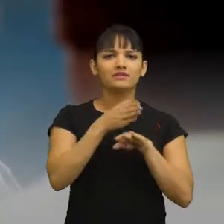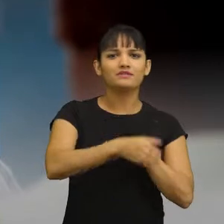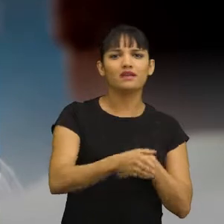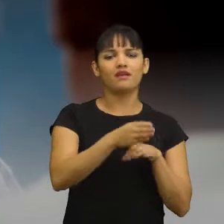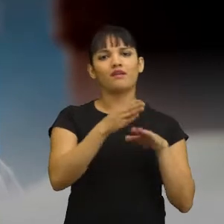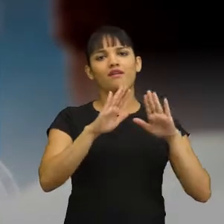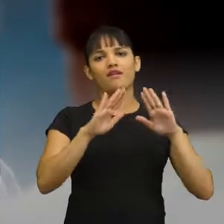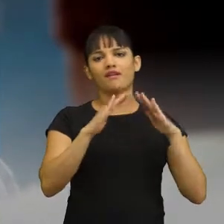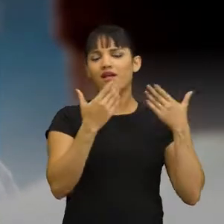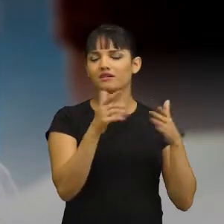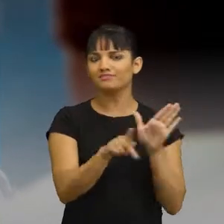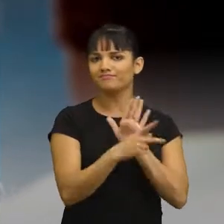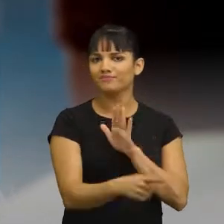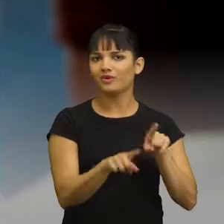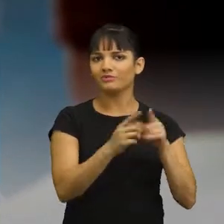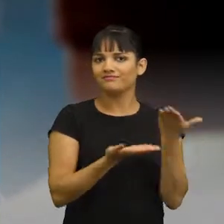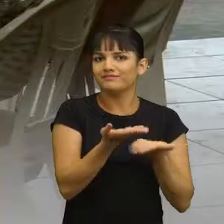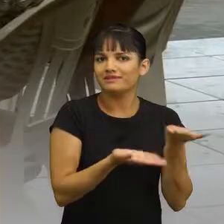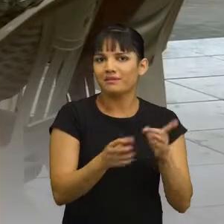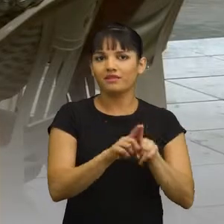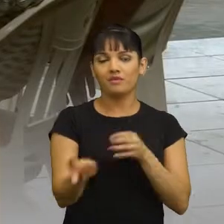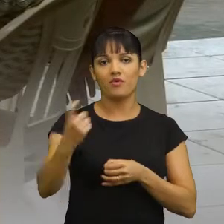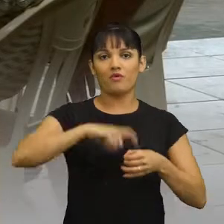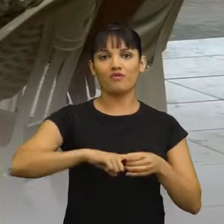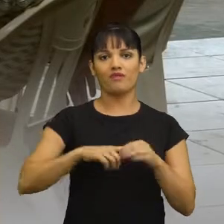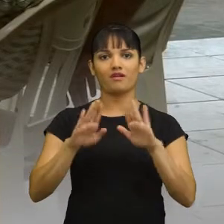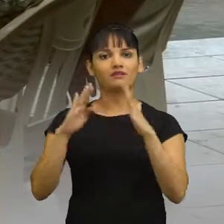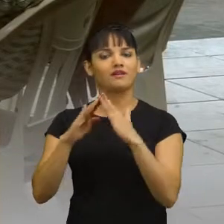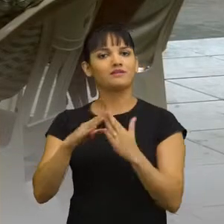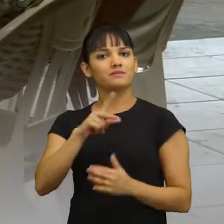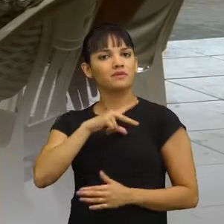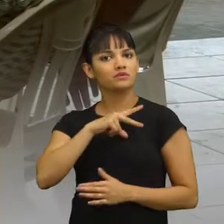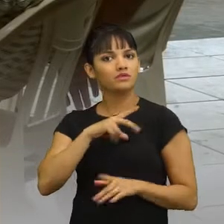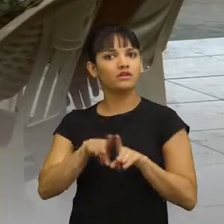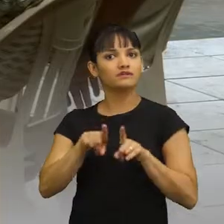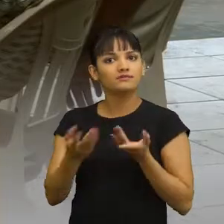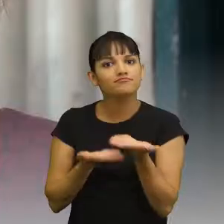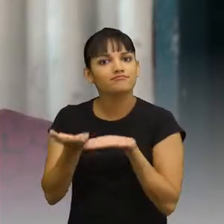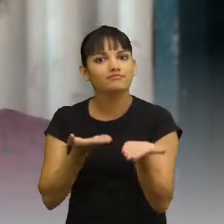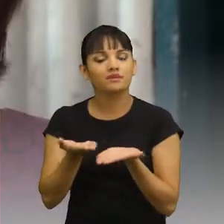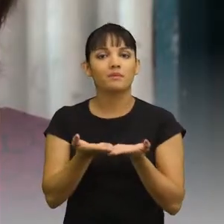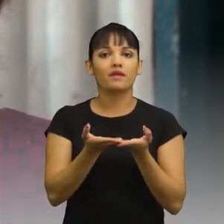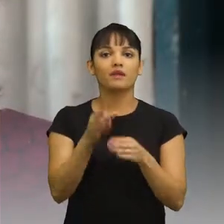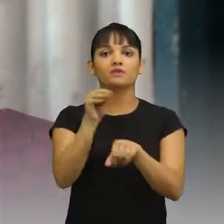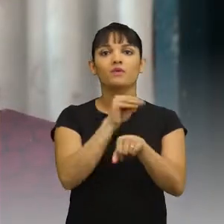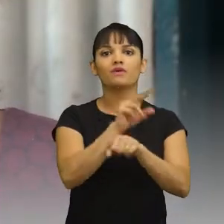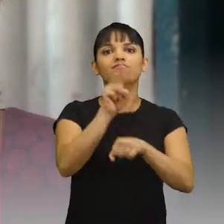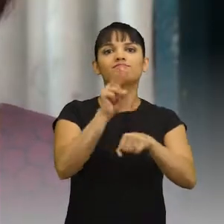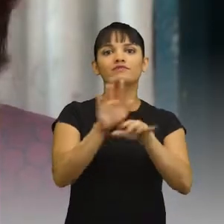gratuito, conveniando com clínicas particulares, mas ao mesmo tempo também cuidando das famílias. Não tem